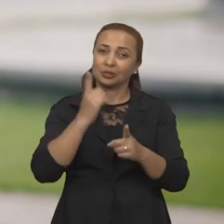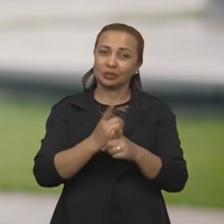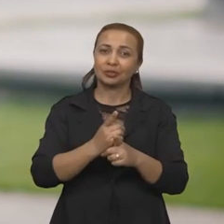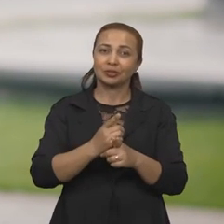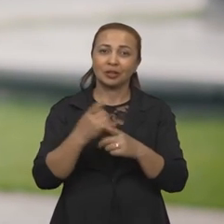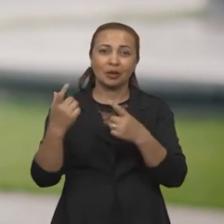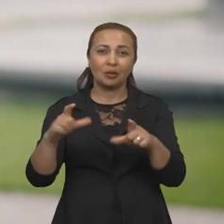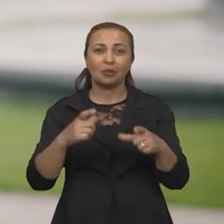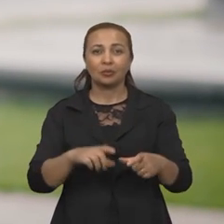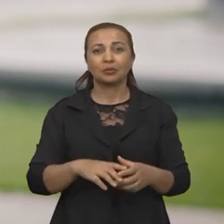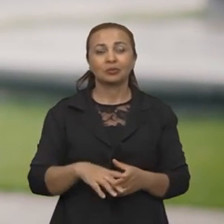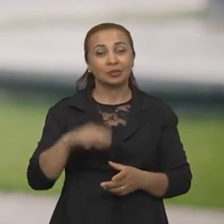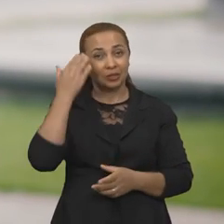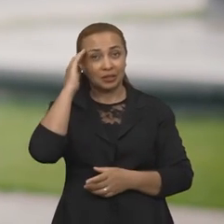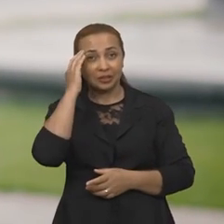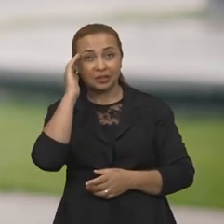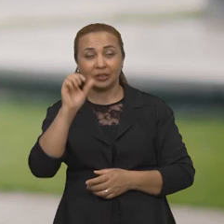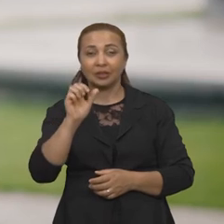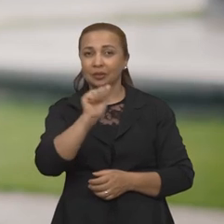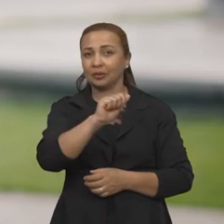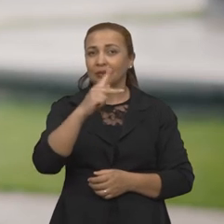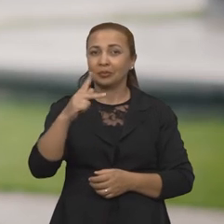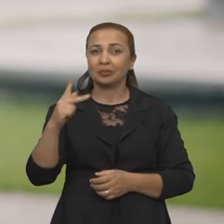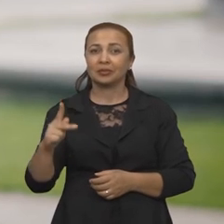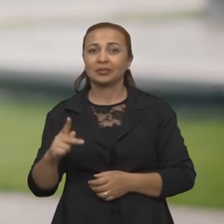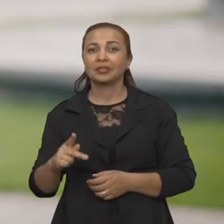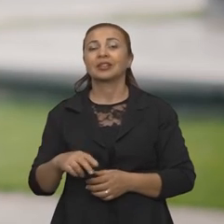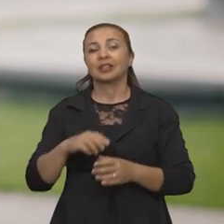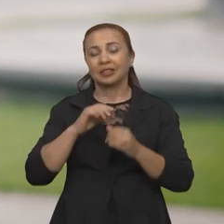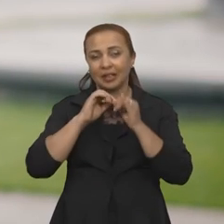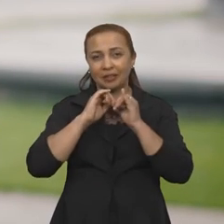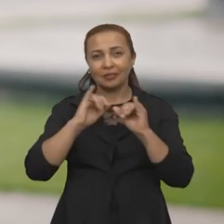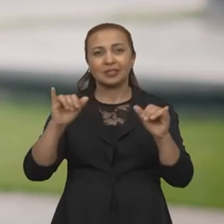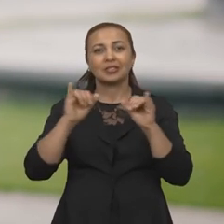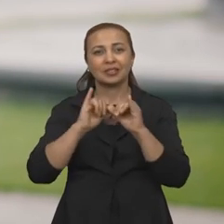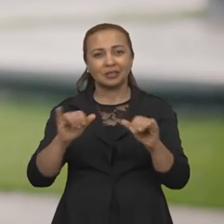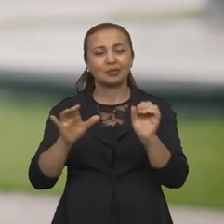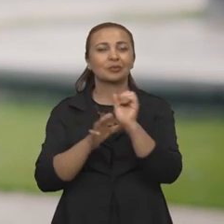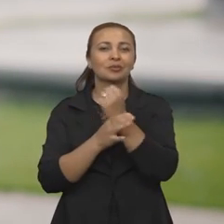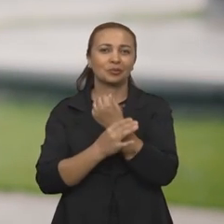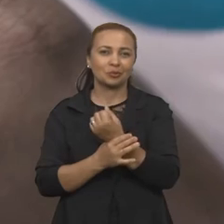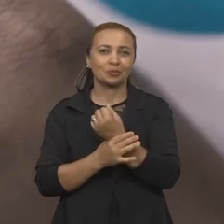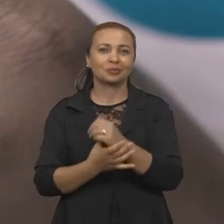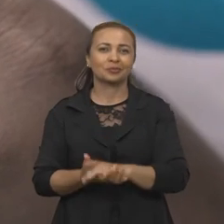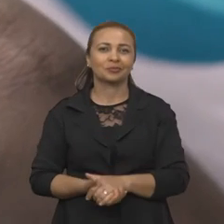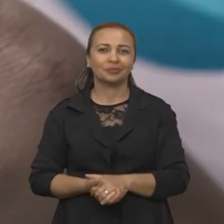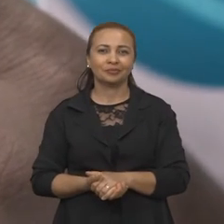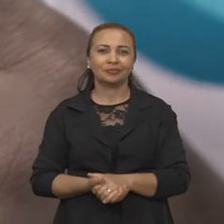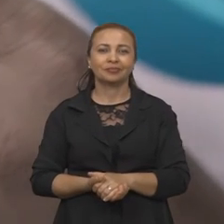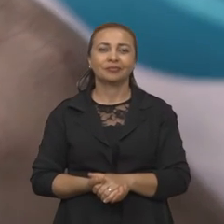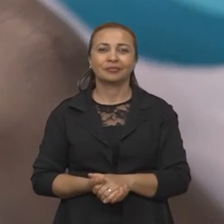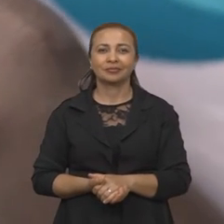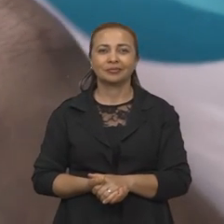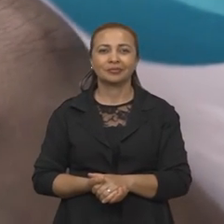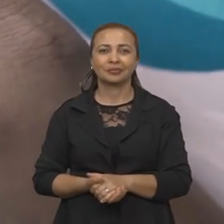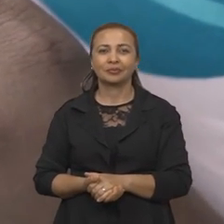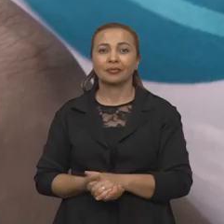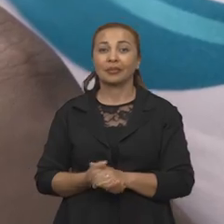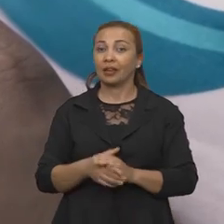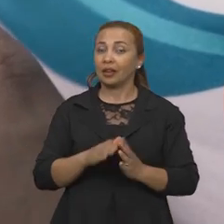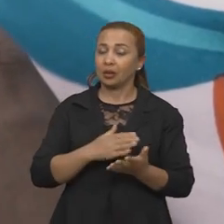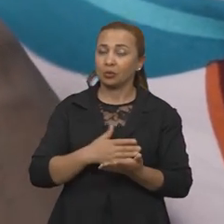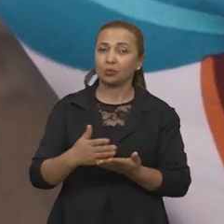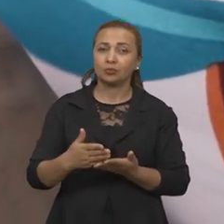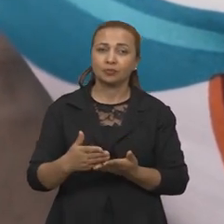determinado local, com a consciência que o aplicativo está te conduzindo de forma segura. A partir do